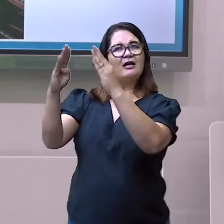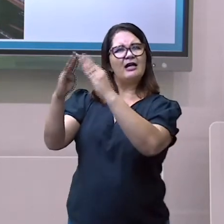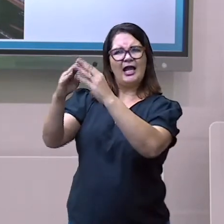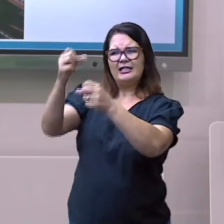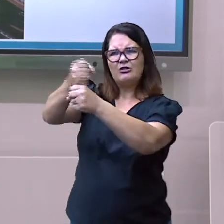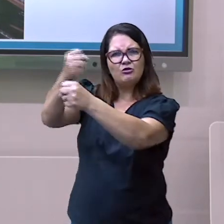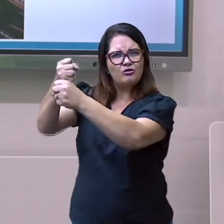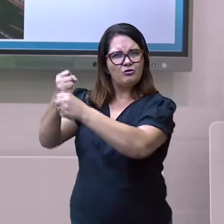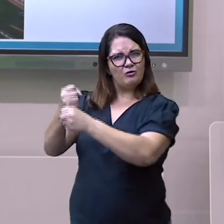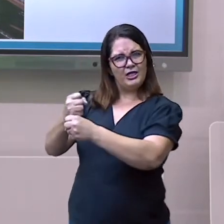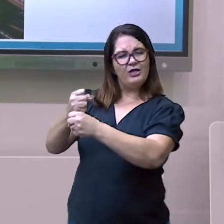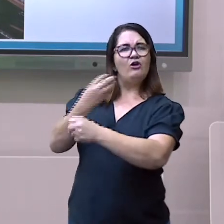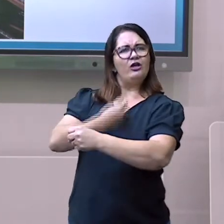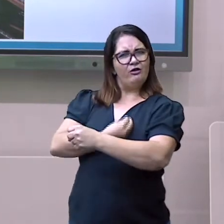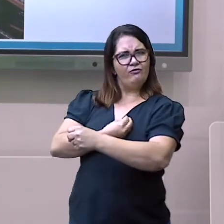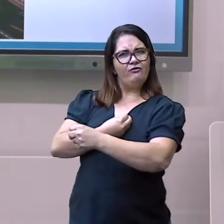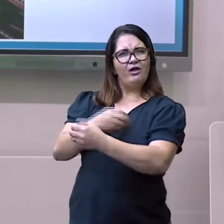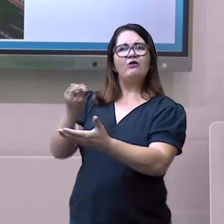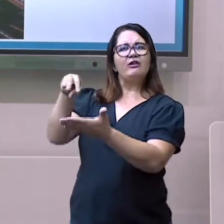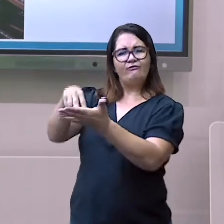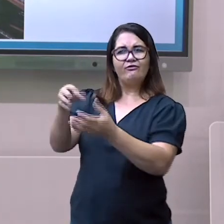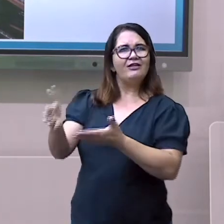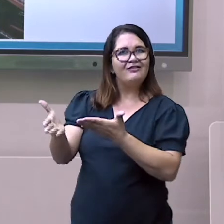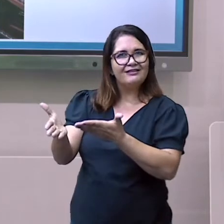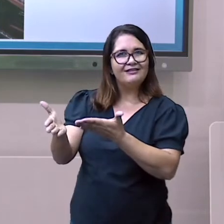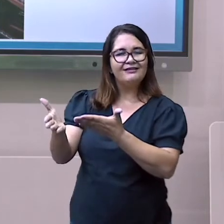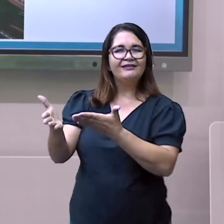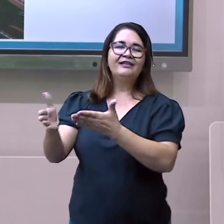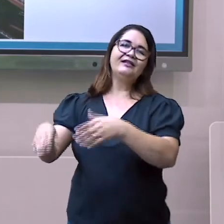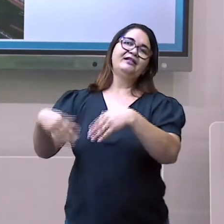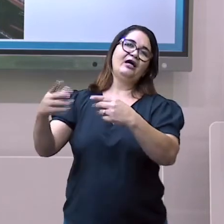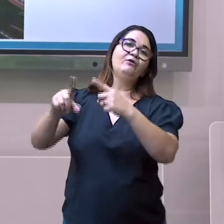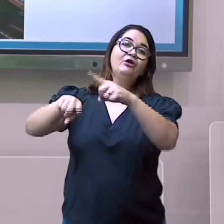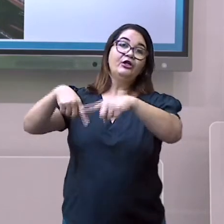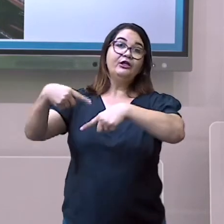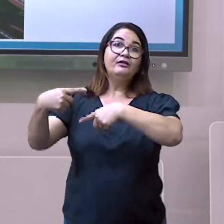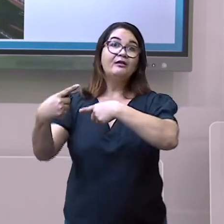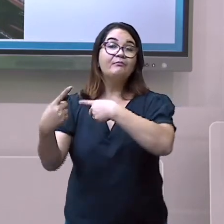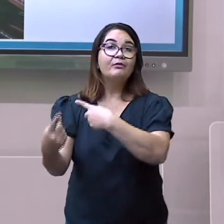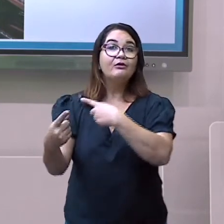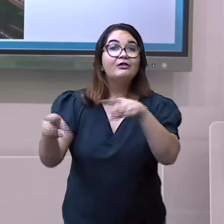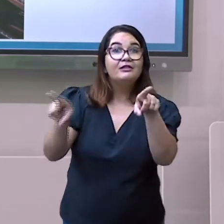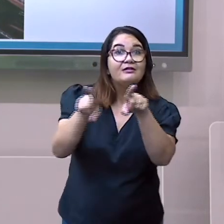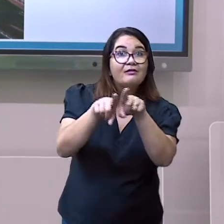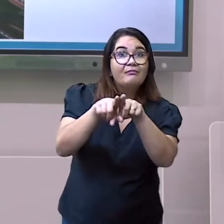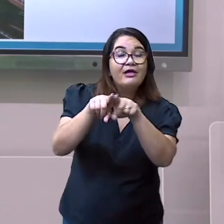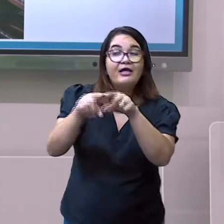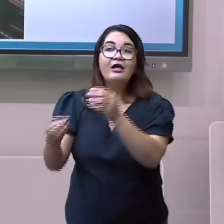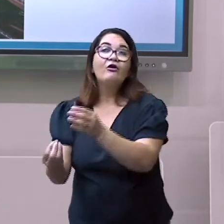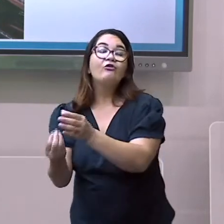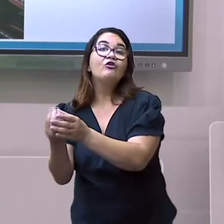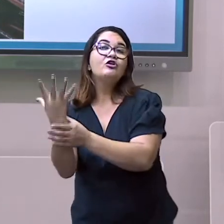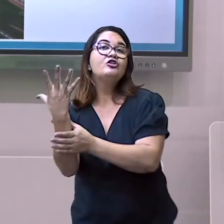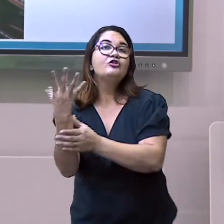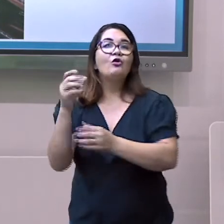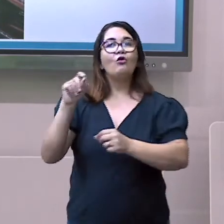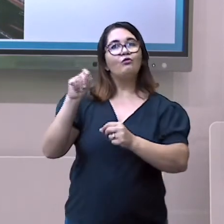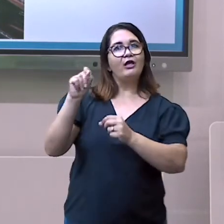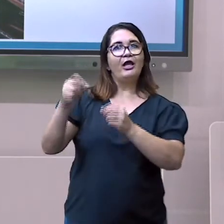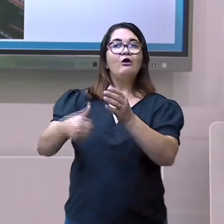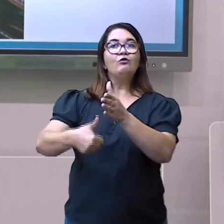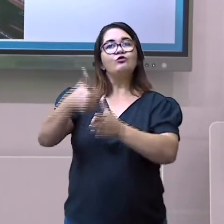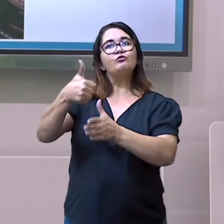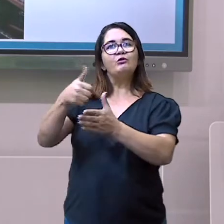formaram-se pequenas comunidades que mais tarde originariam os primeiros